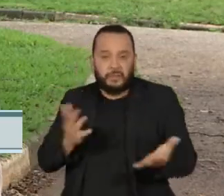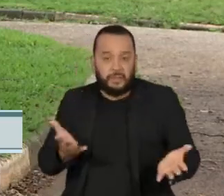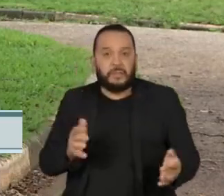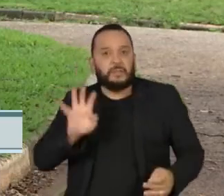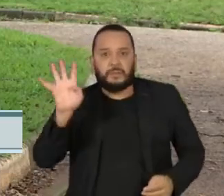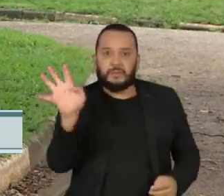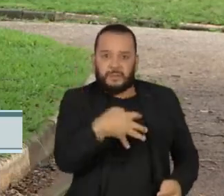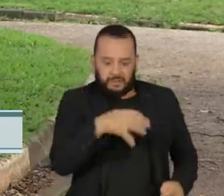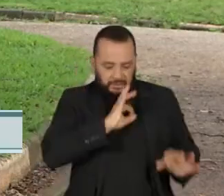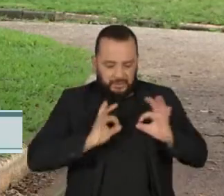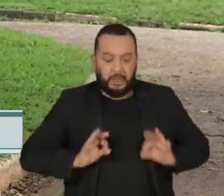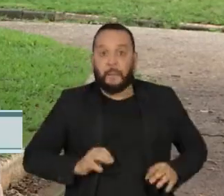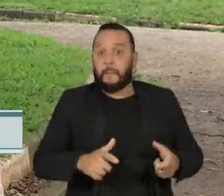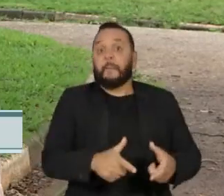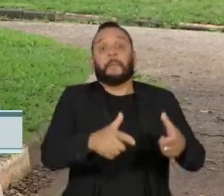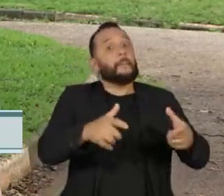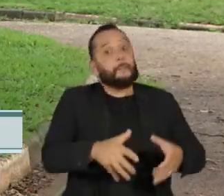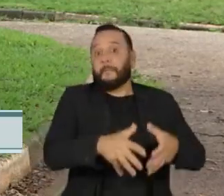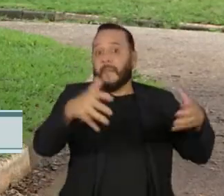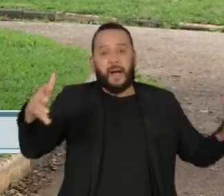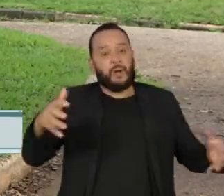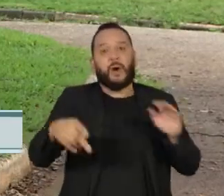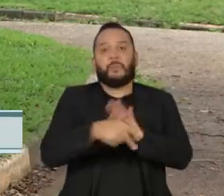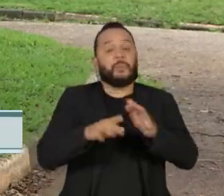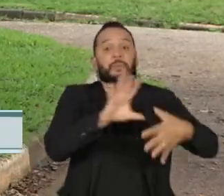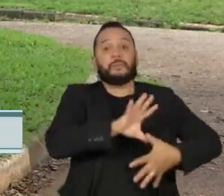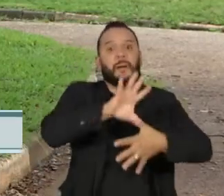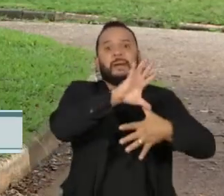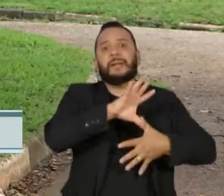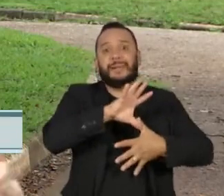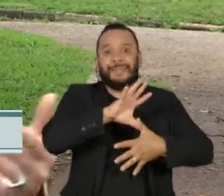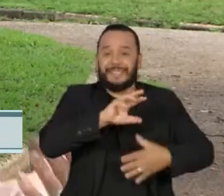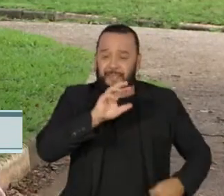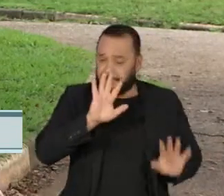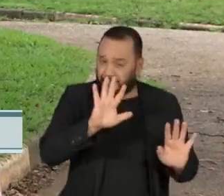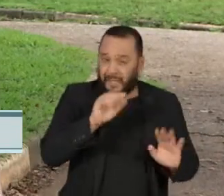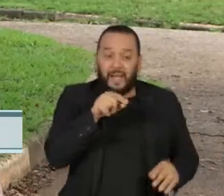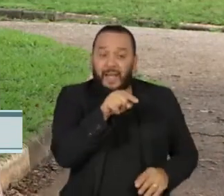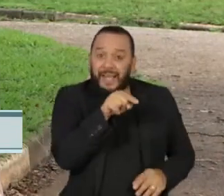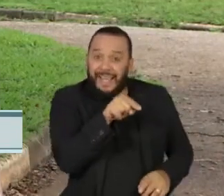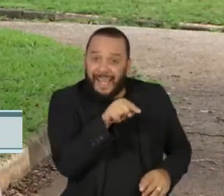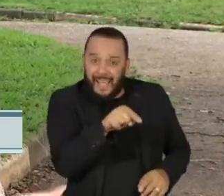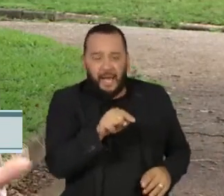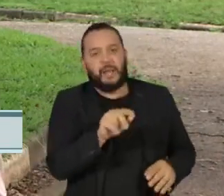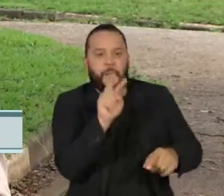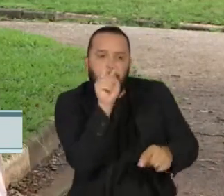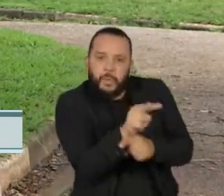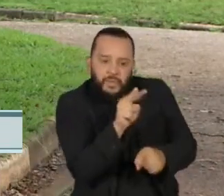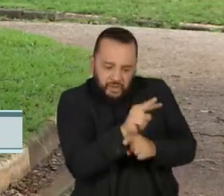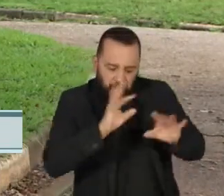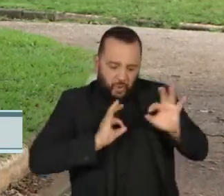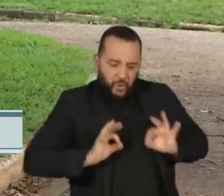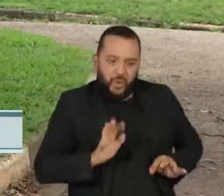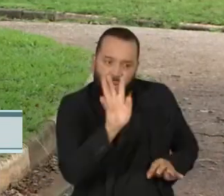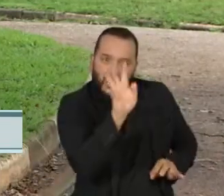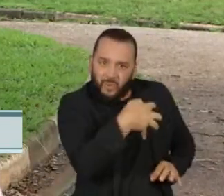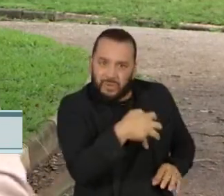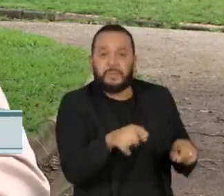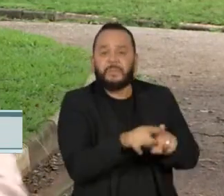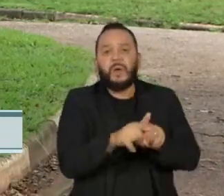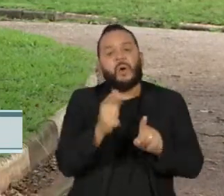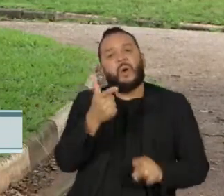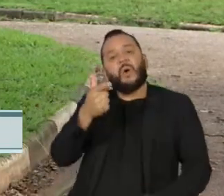ciência como espécie guarda-chuva. Ou seja, se as onças são protegidas, garantem também a